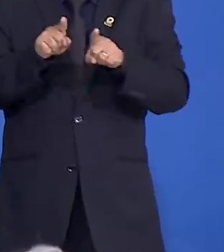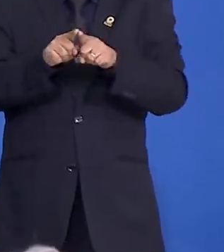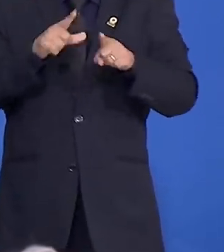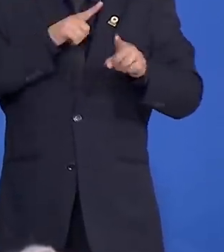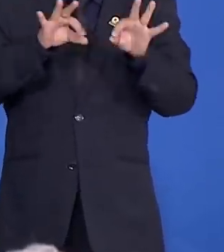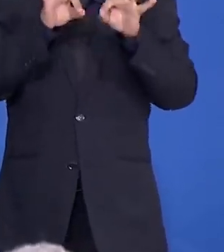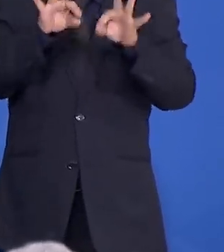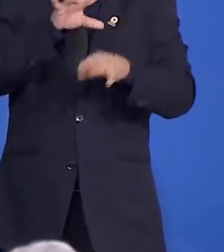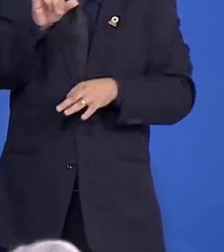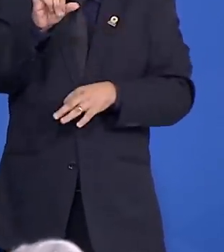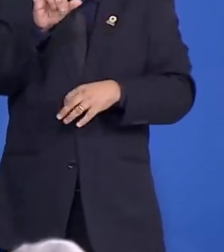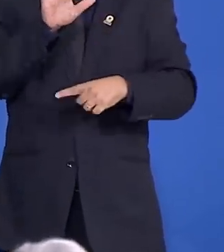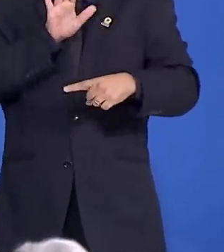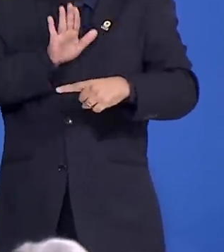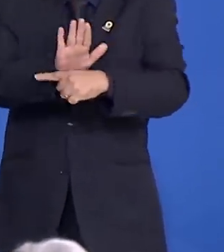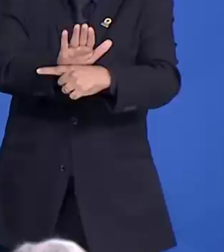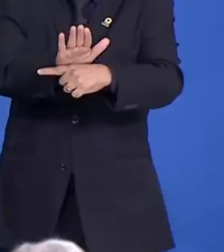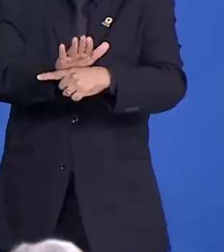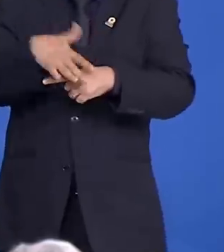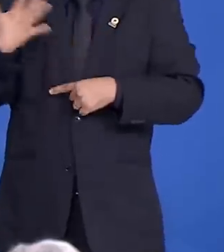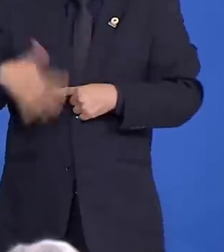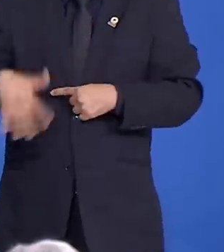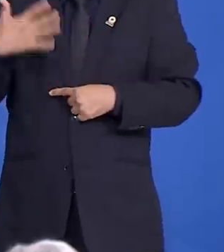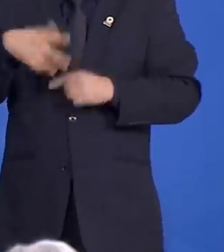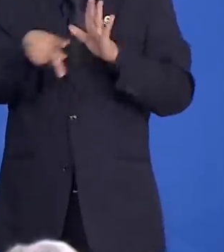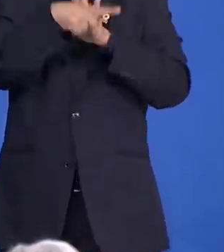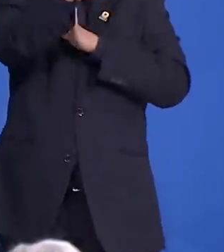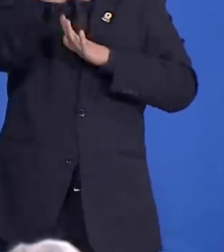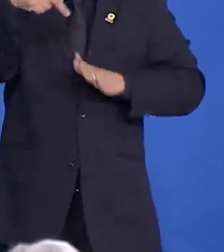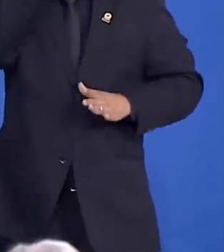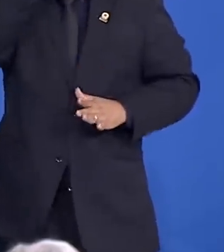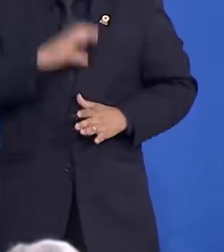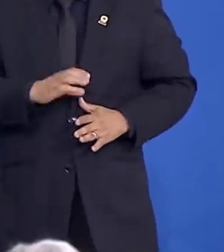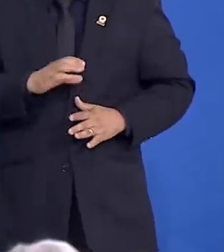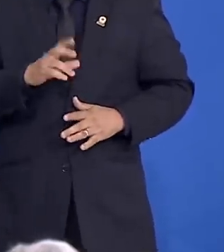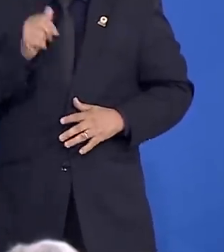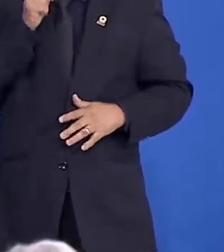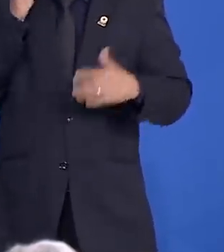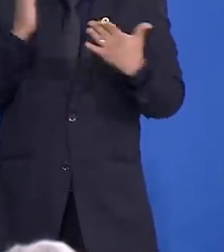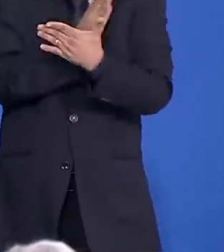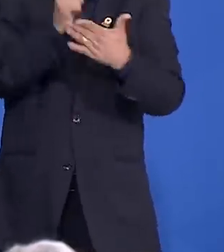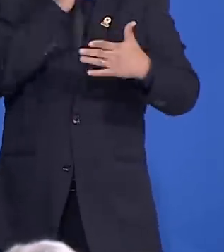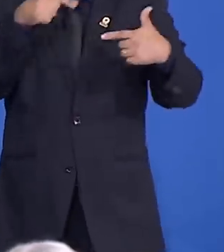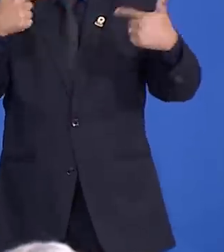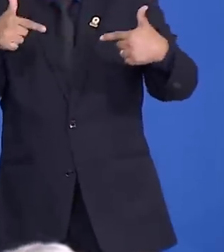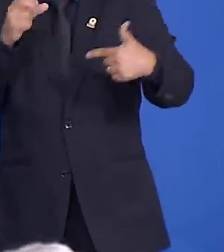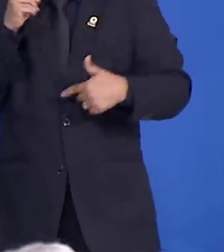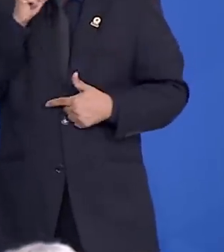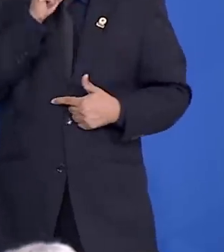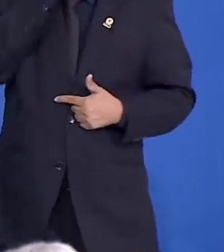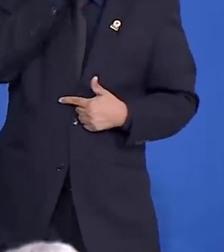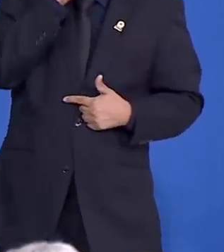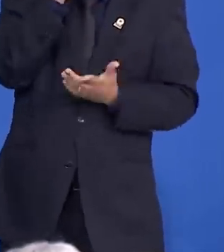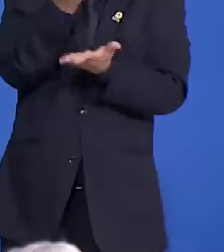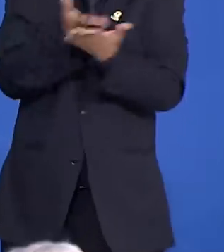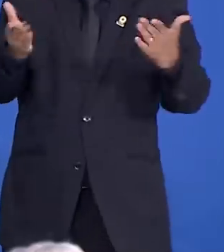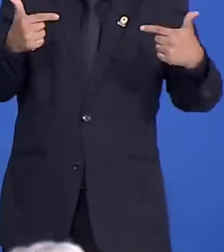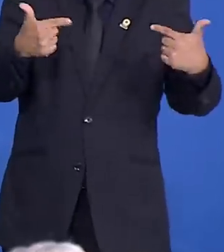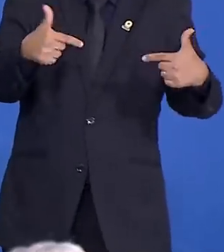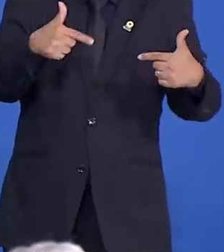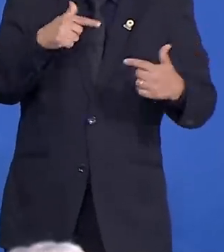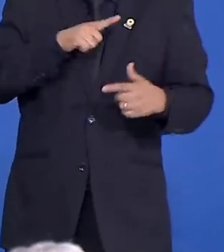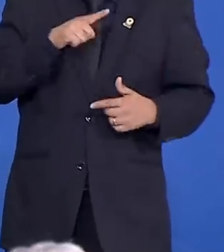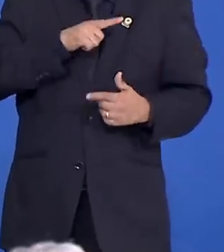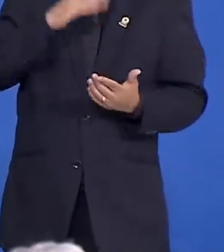que será uma contribuição inestimável para o nosso cidadão, para aquele que está sem emprego, para aquele que está em risco e que conta e